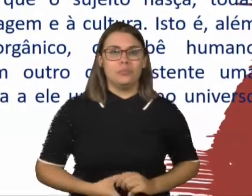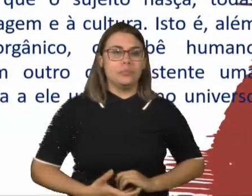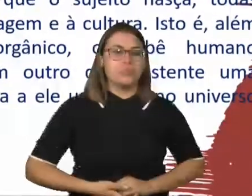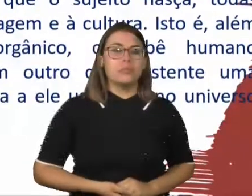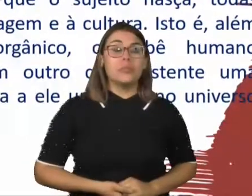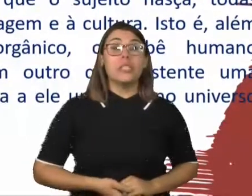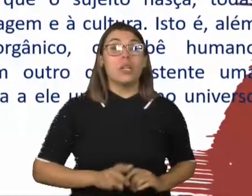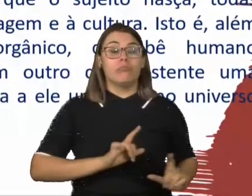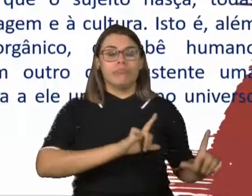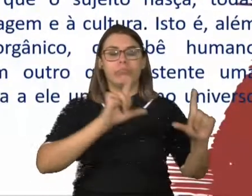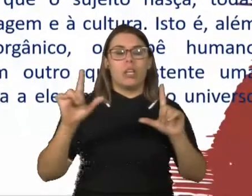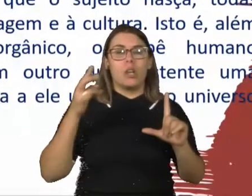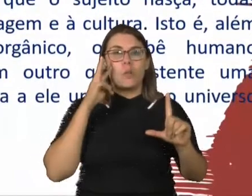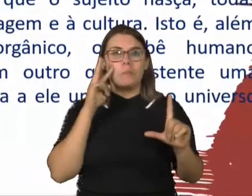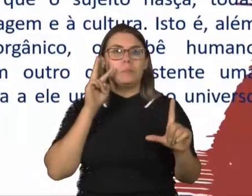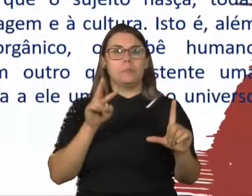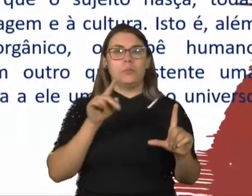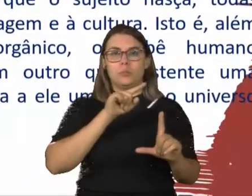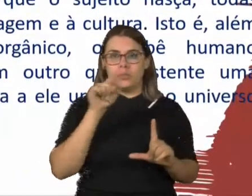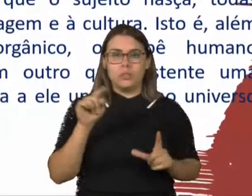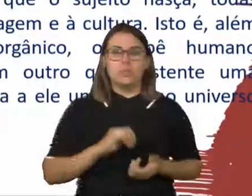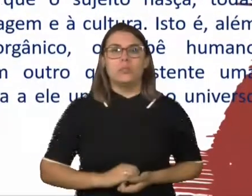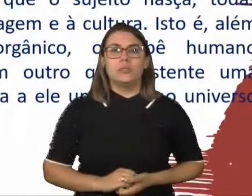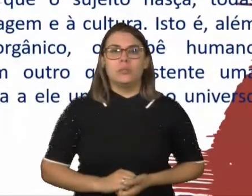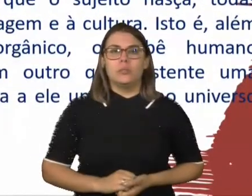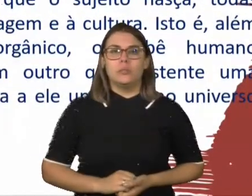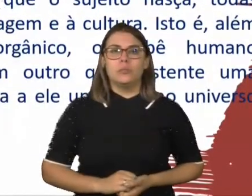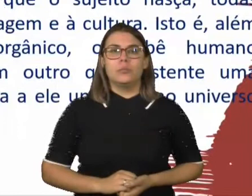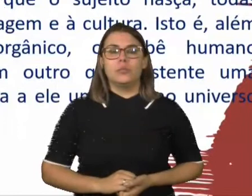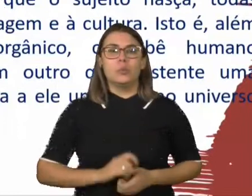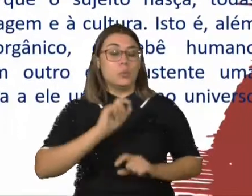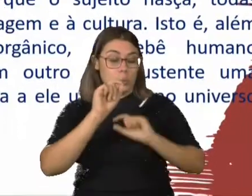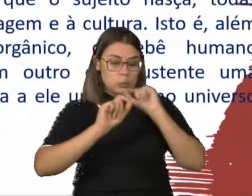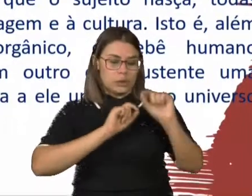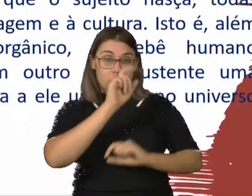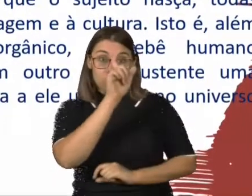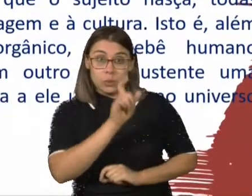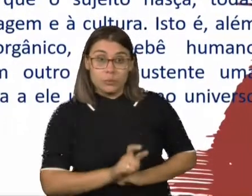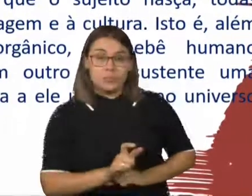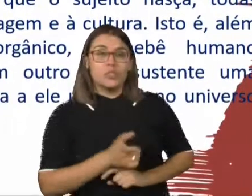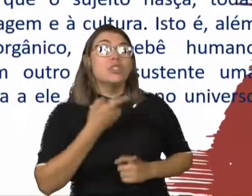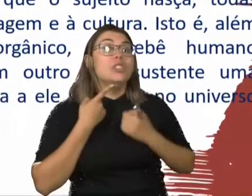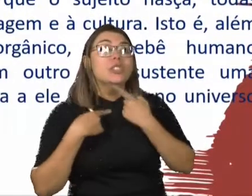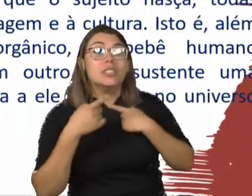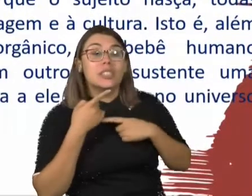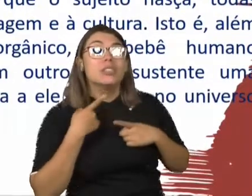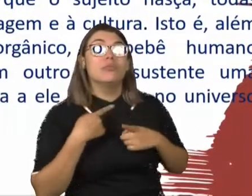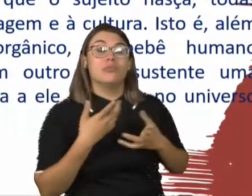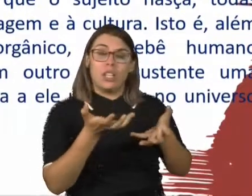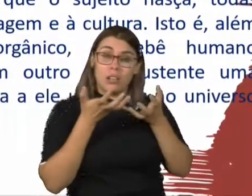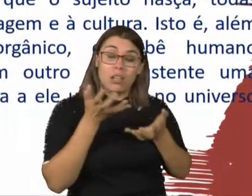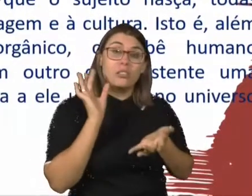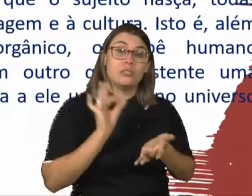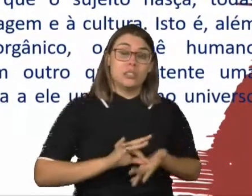Nesse slide, o que eu quero mostrar e pontuar? Sobre a constituição desse sujeito versus o desejo desses pais. Então, nós